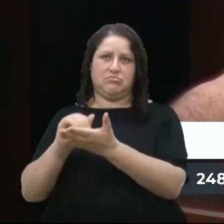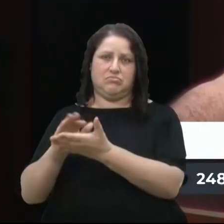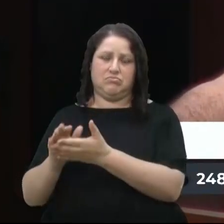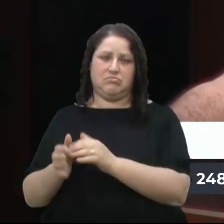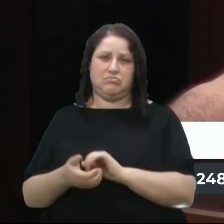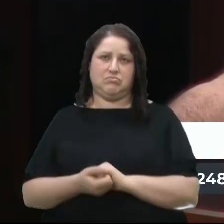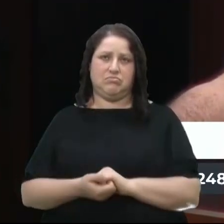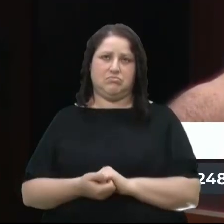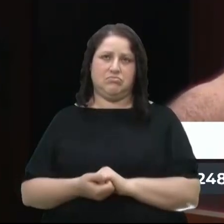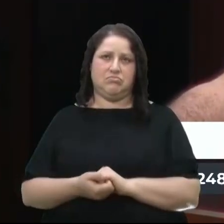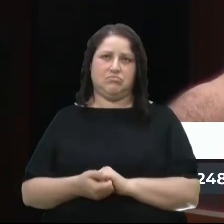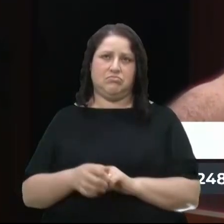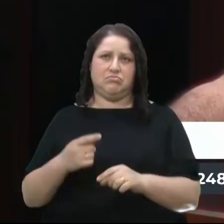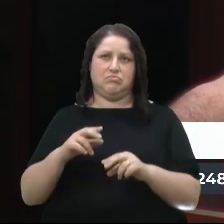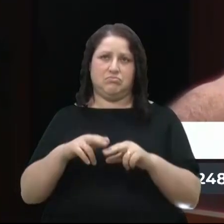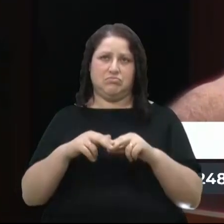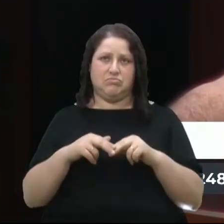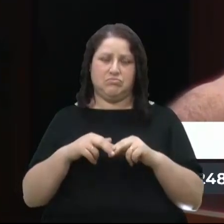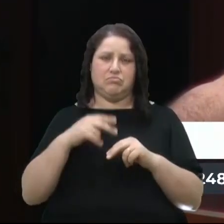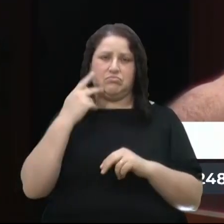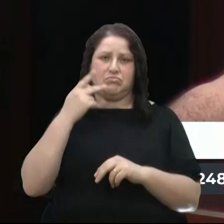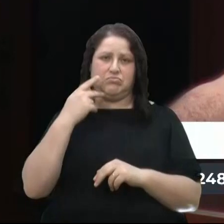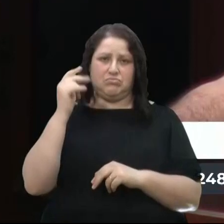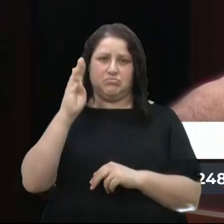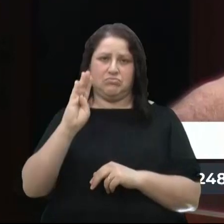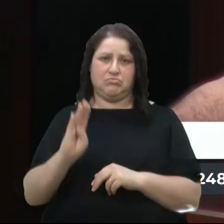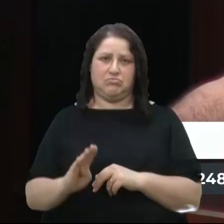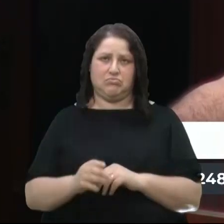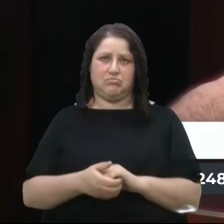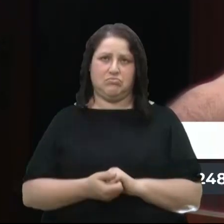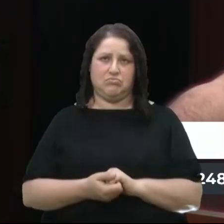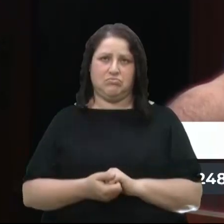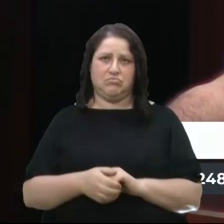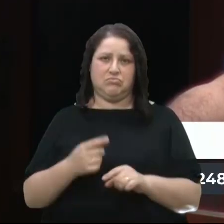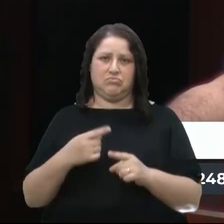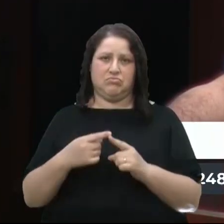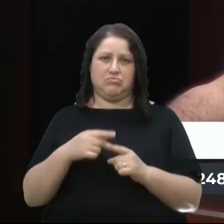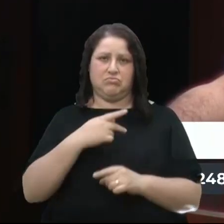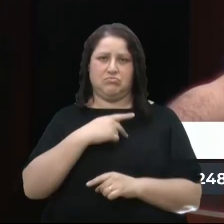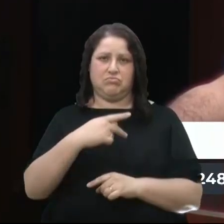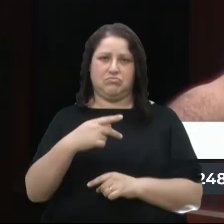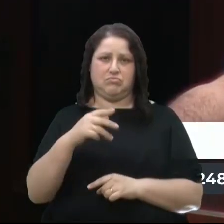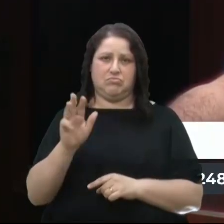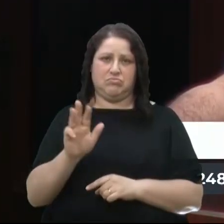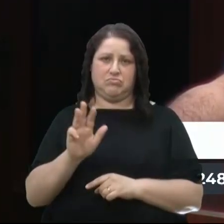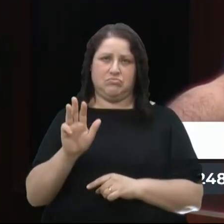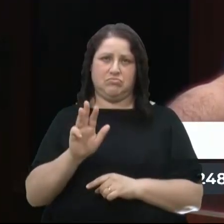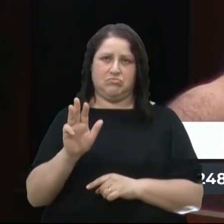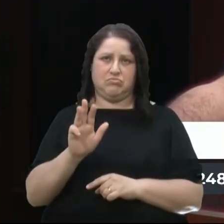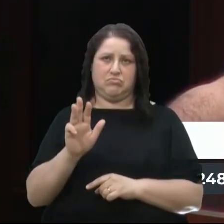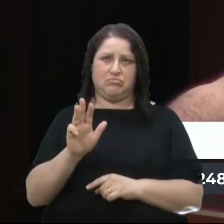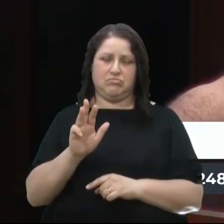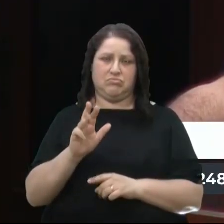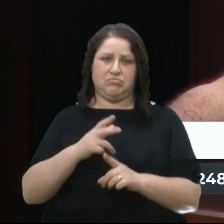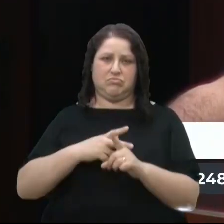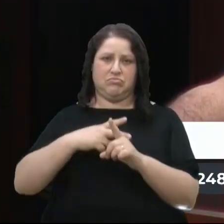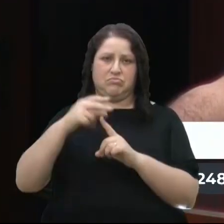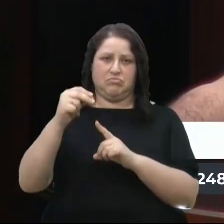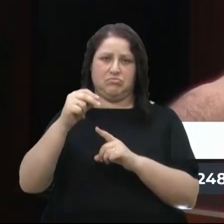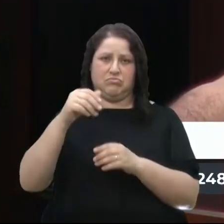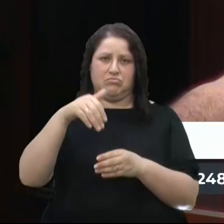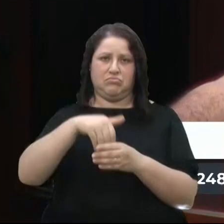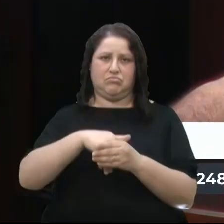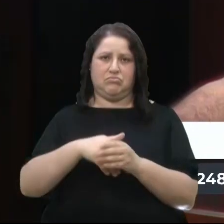em face da situação política no Brasil e por o presidente Lula ganhou a eleição.